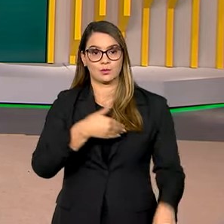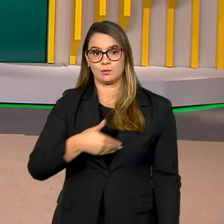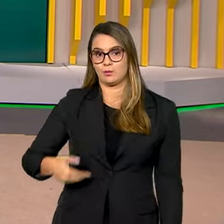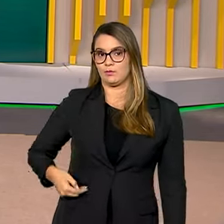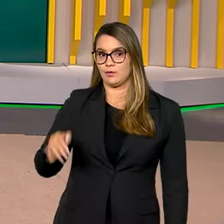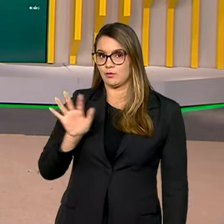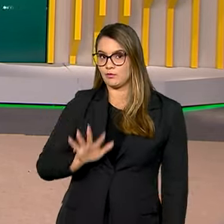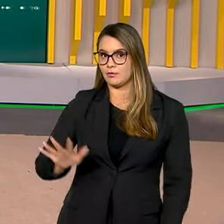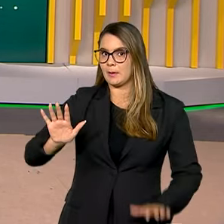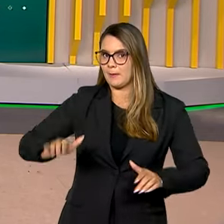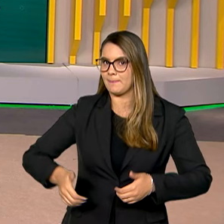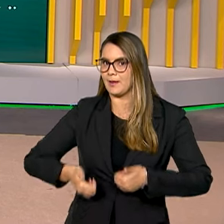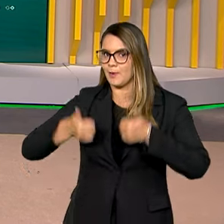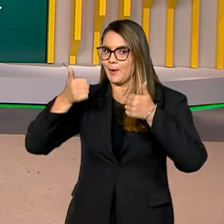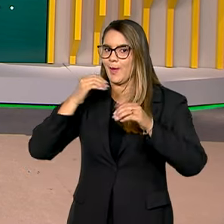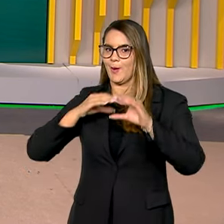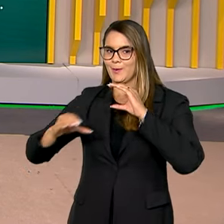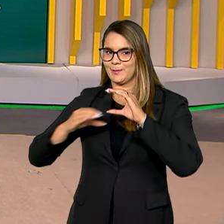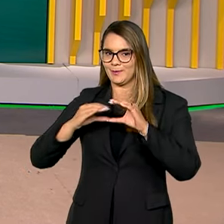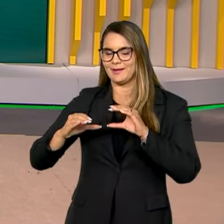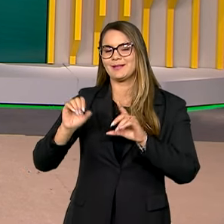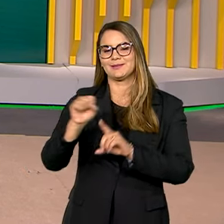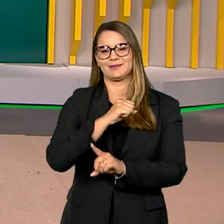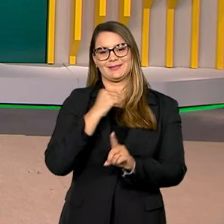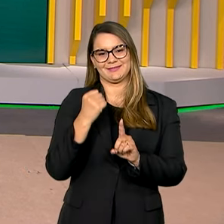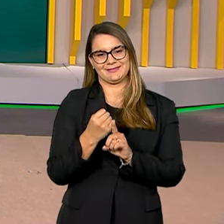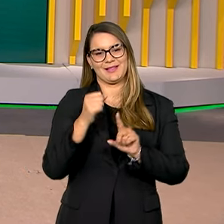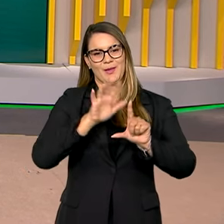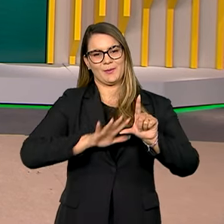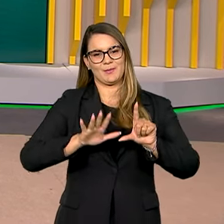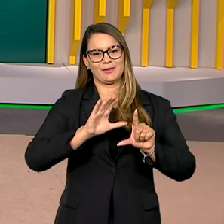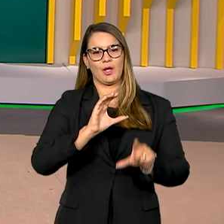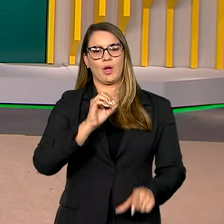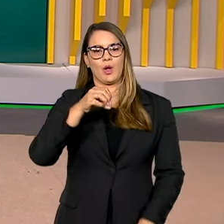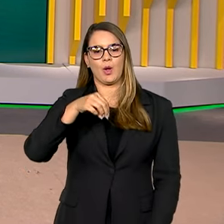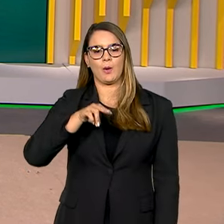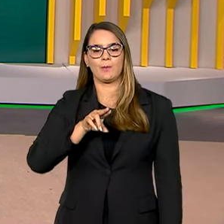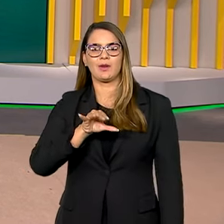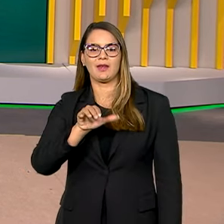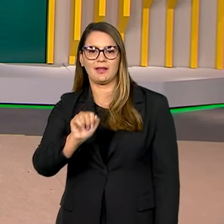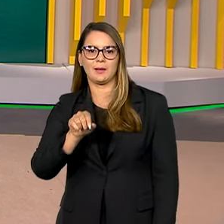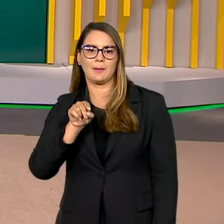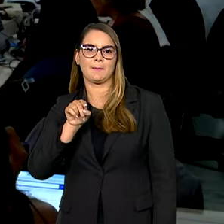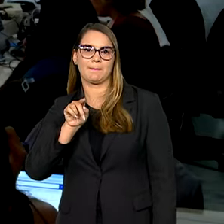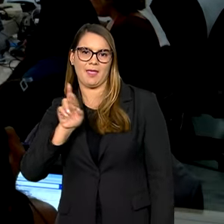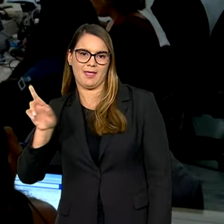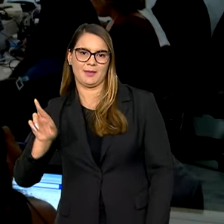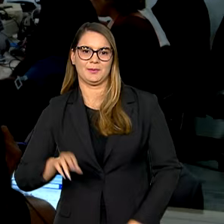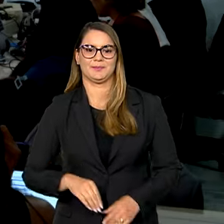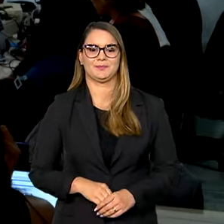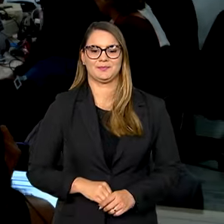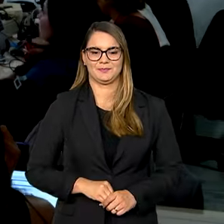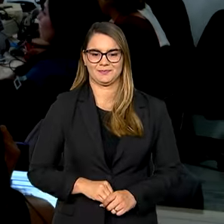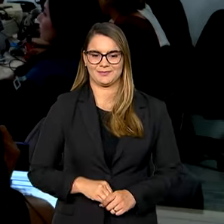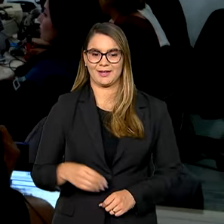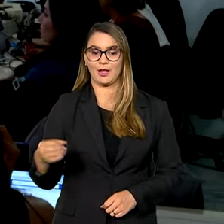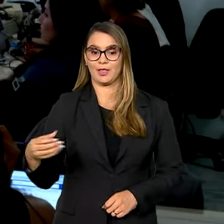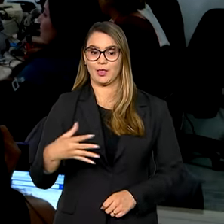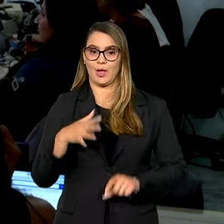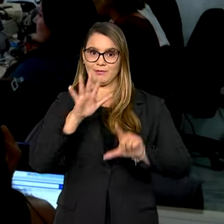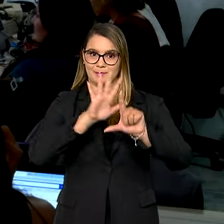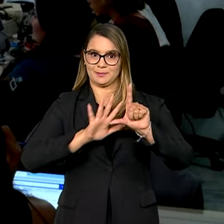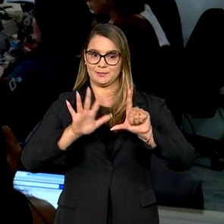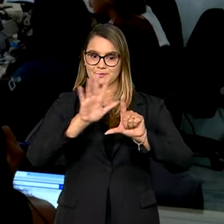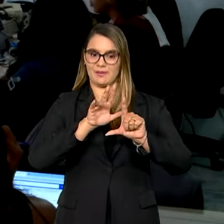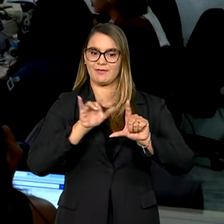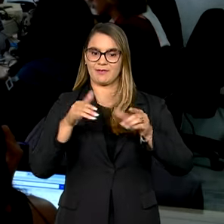federal e melhorar a comunicação com a sociedade. É o portal Comunica.br. A nova plataforma